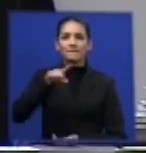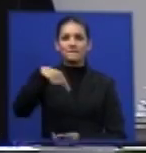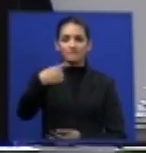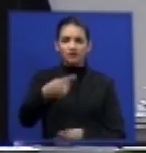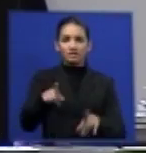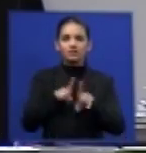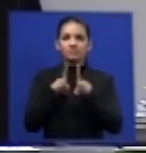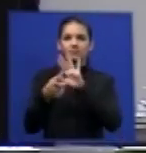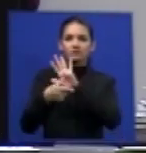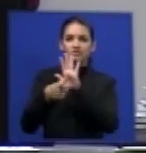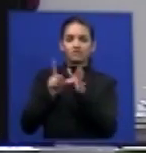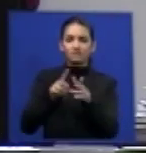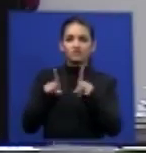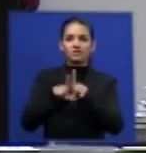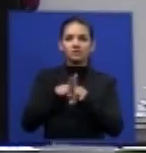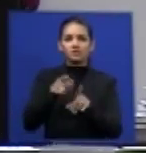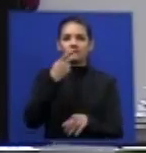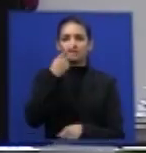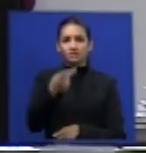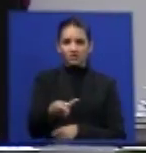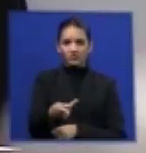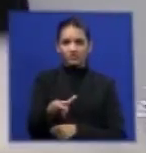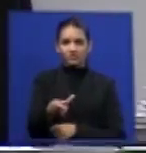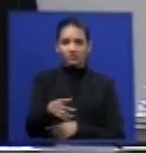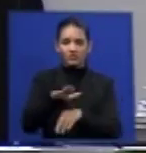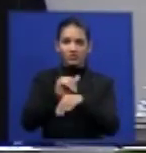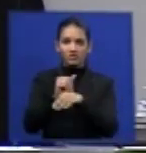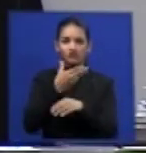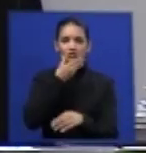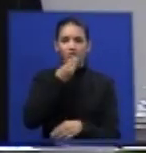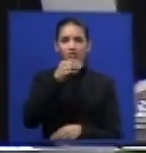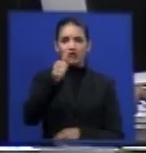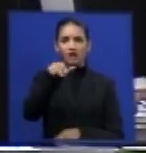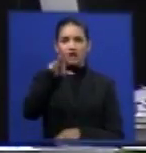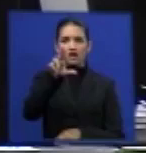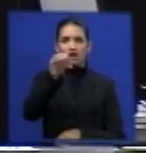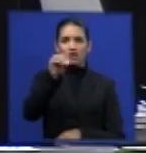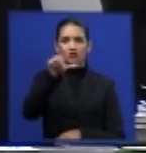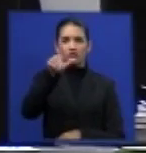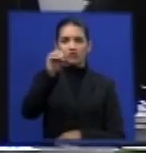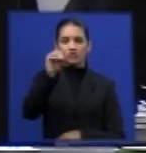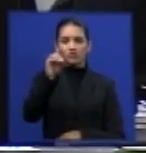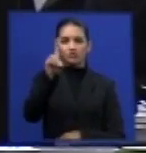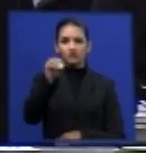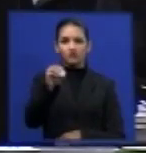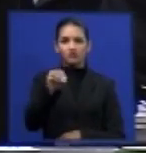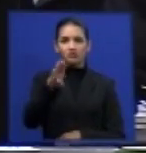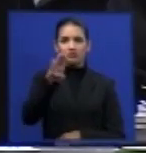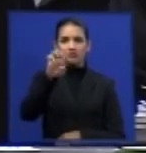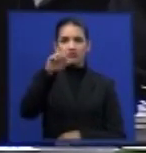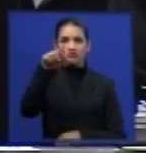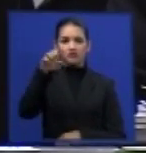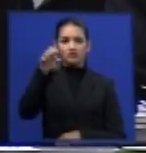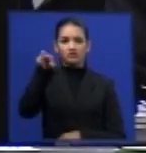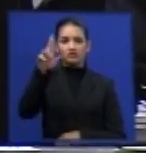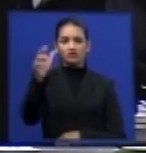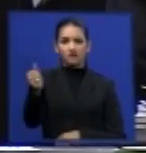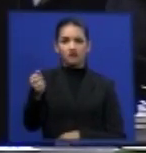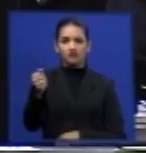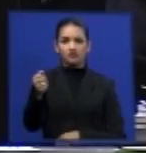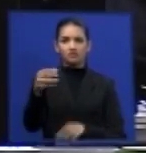anteriormente apregoada, eu convido o doutor Haroldo Bezerra para ocupar o seu o público